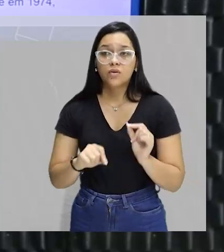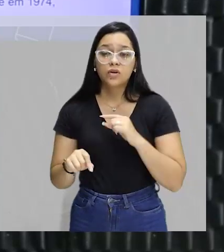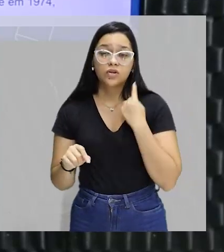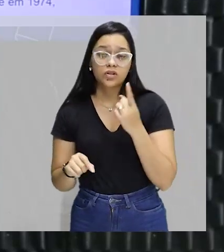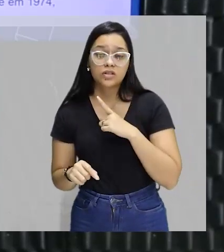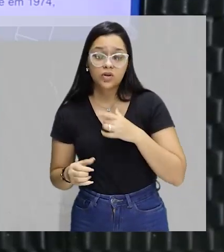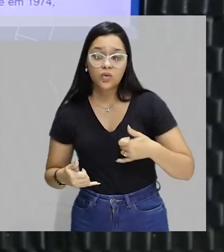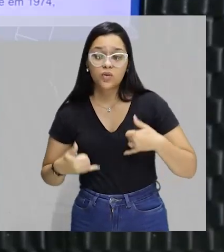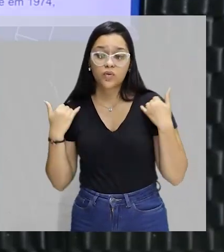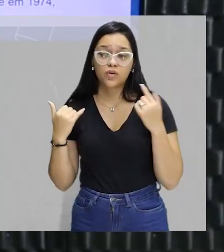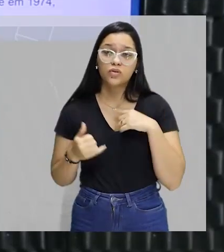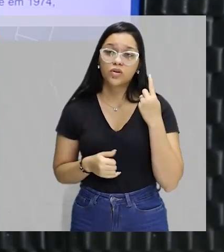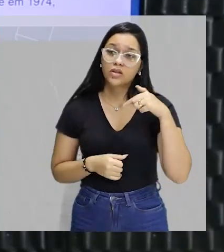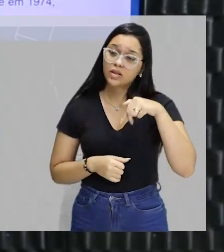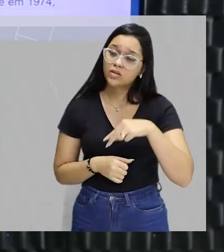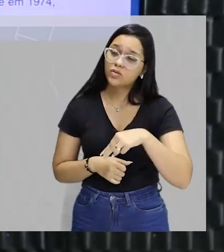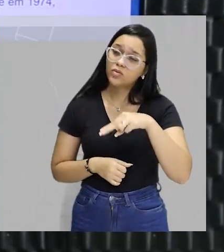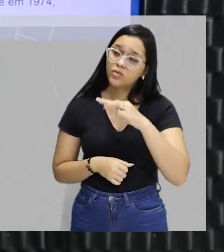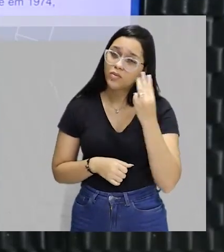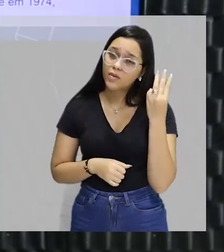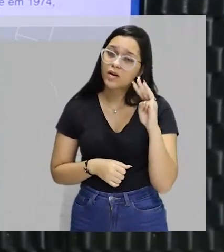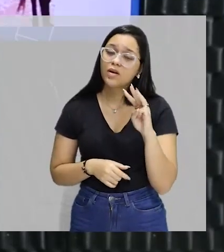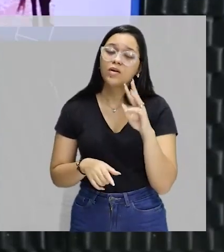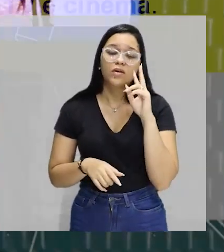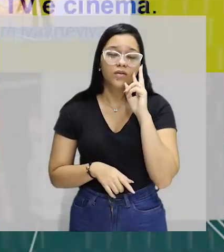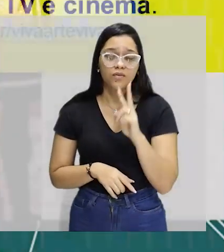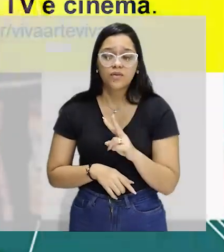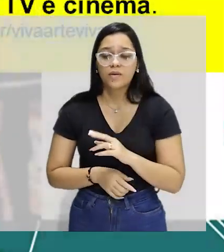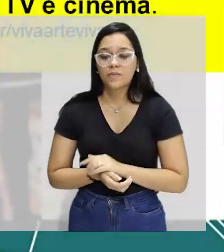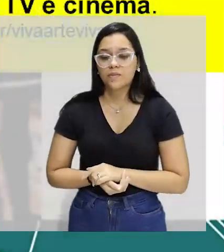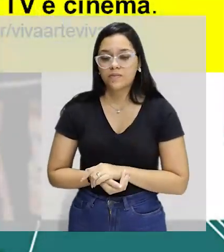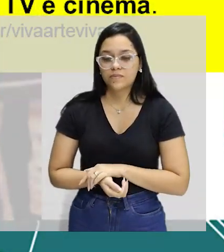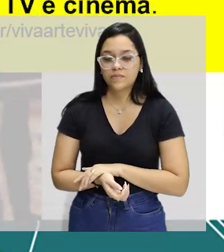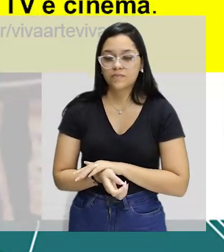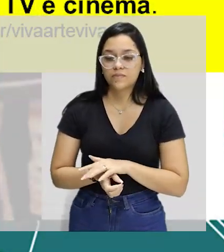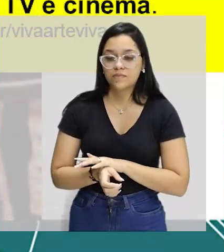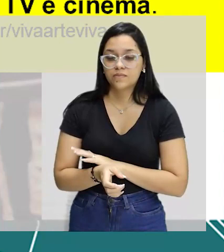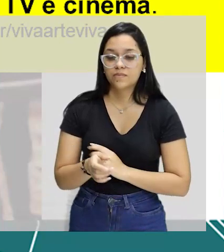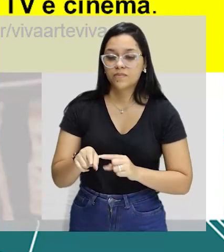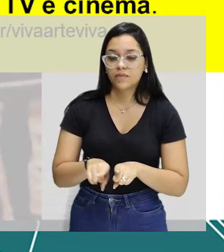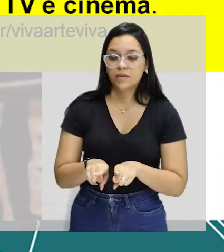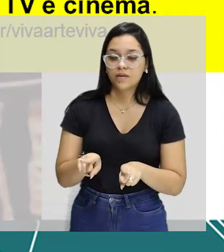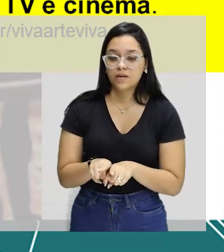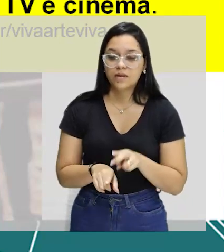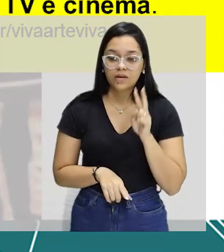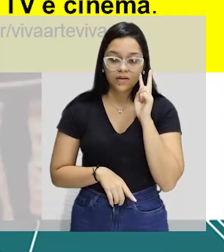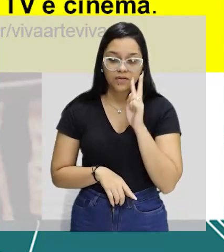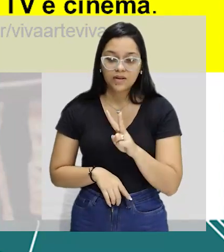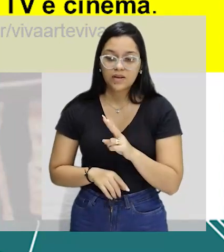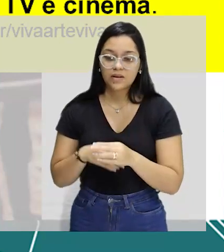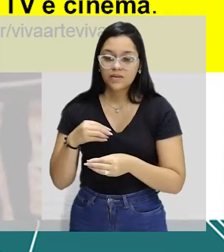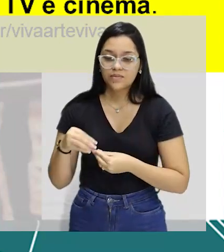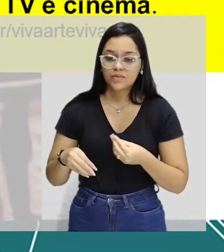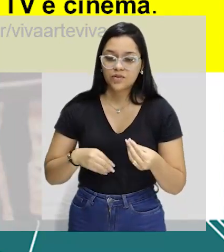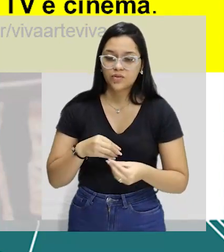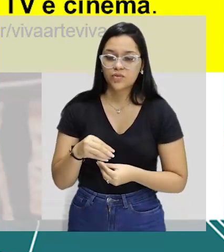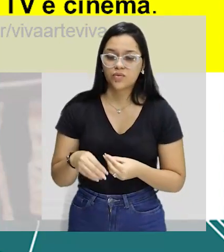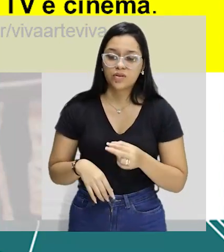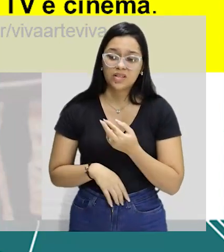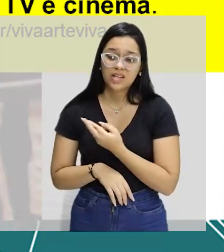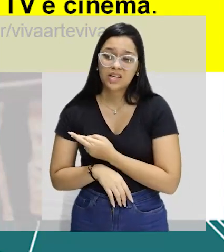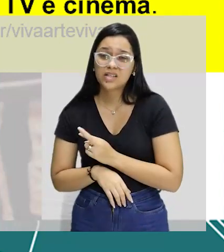ter orgulho de ser nordestino quando você olha uma obra de Ariano Suassuna. O Alto da Compadecida, ao mesmo tempo que mistura a